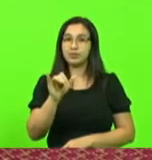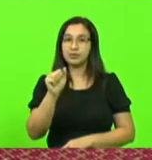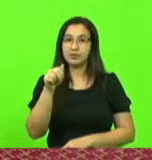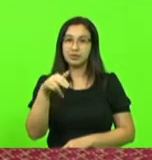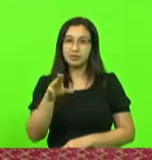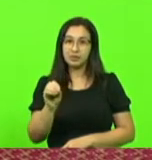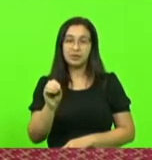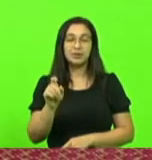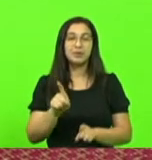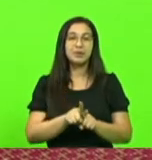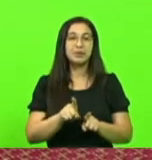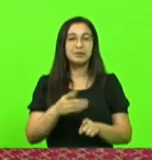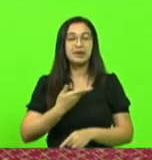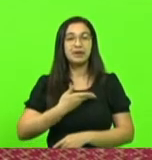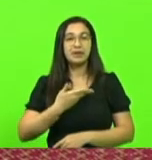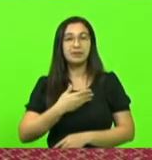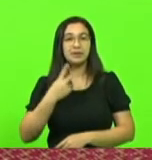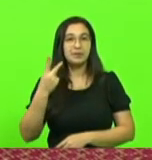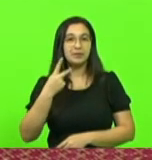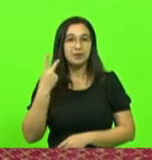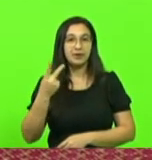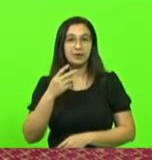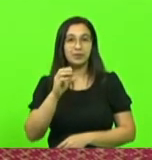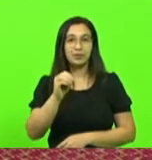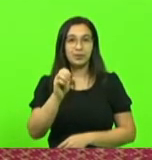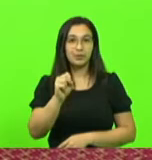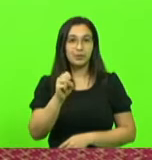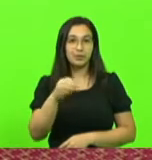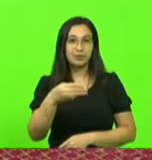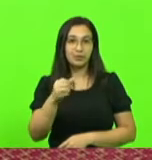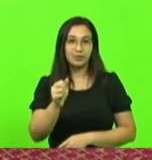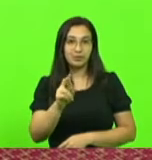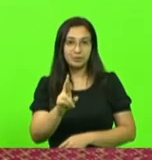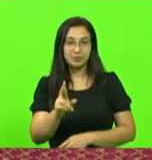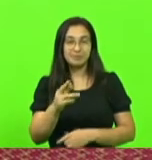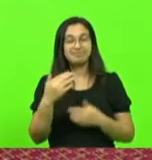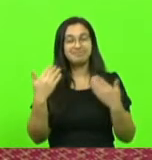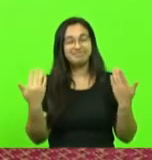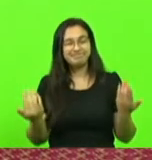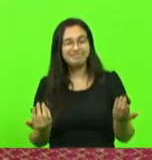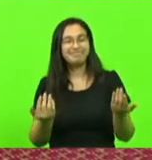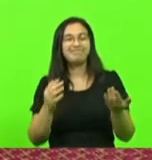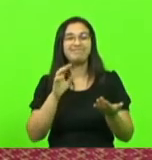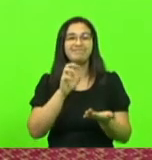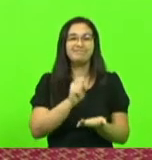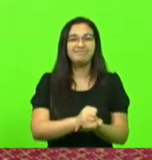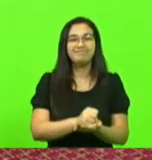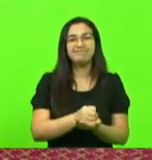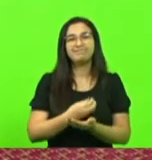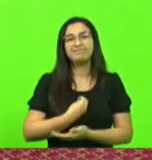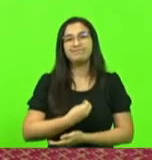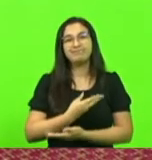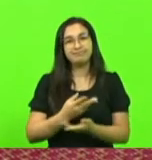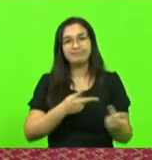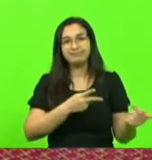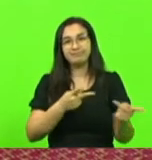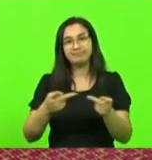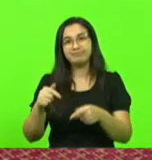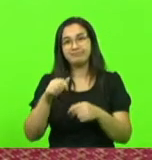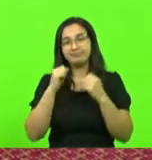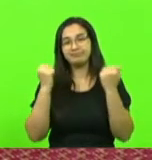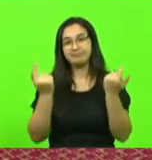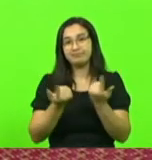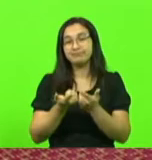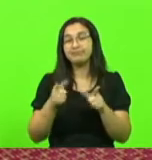nosso colega vereador, e o Osmar Barbosa. Então, fazer o registro, e também do